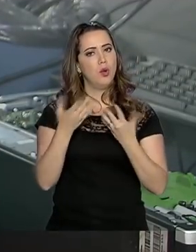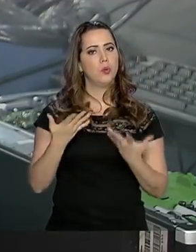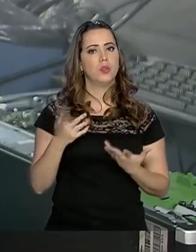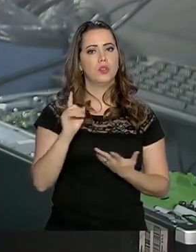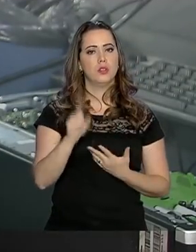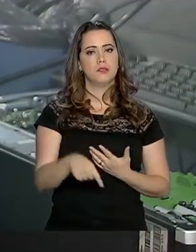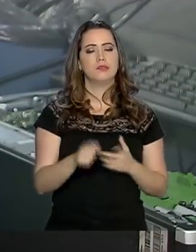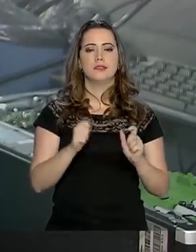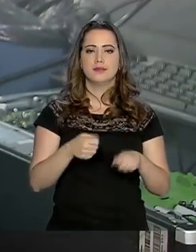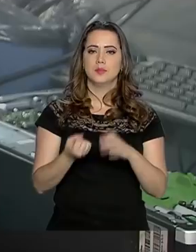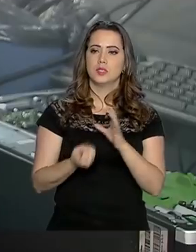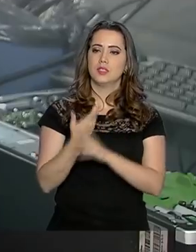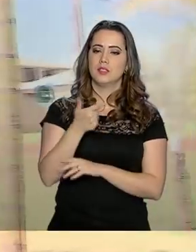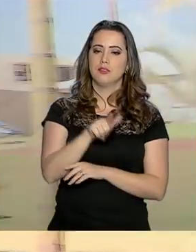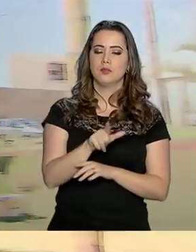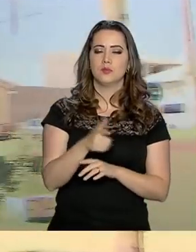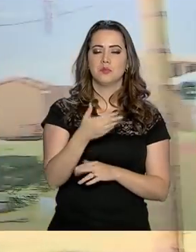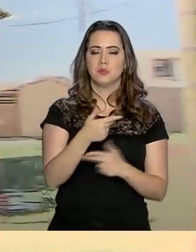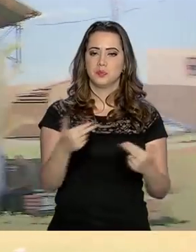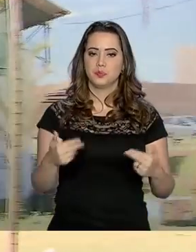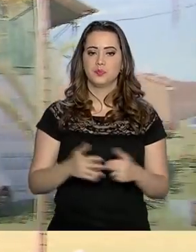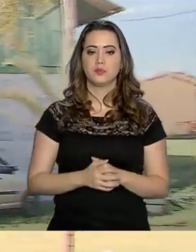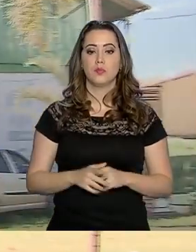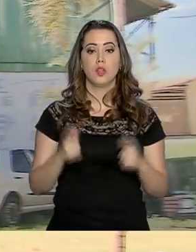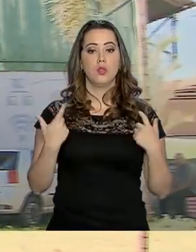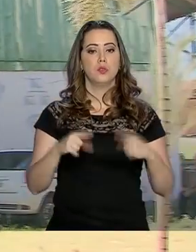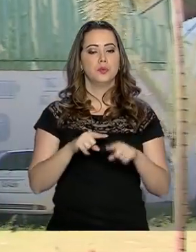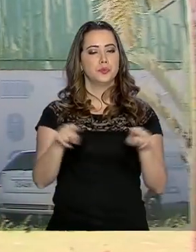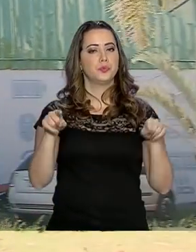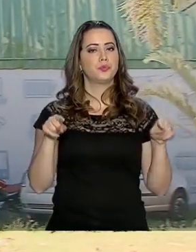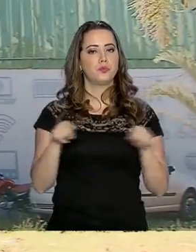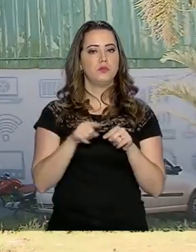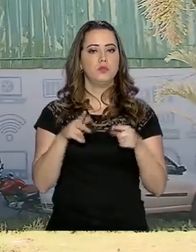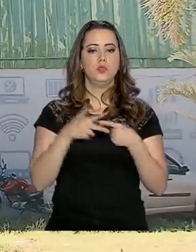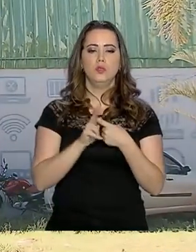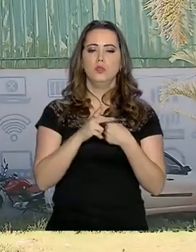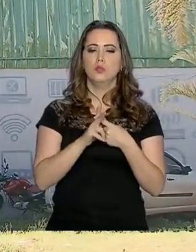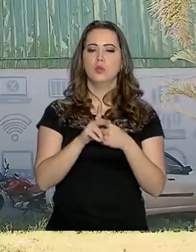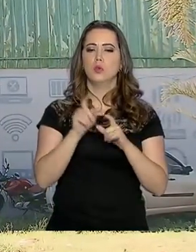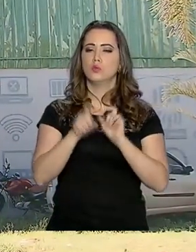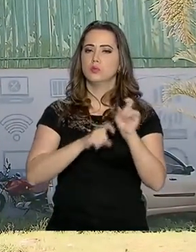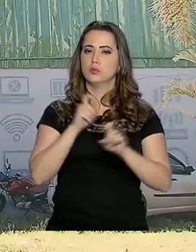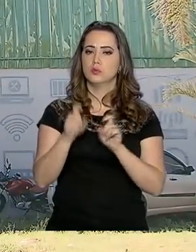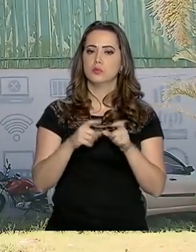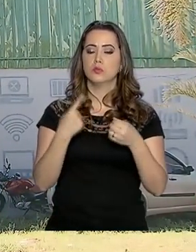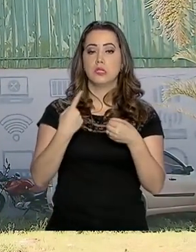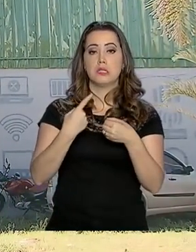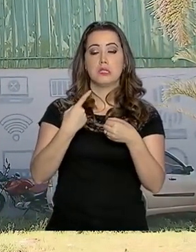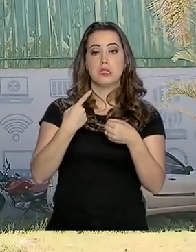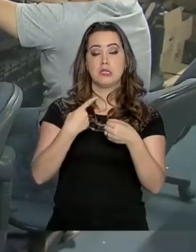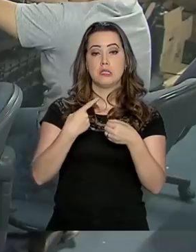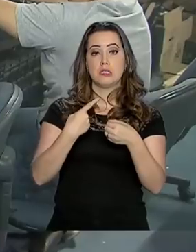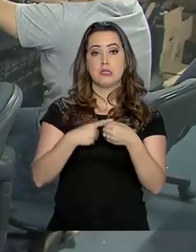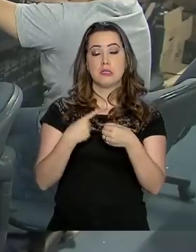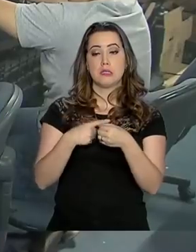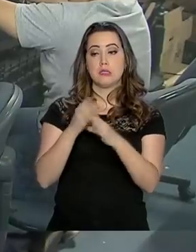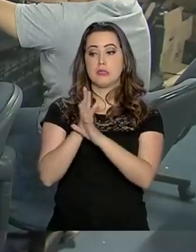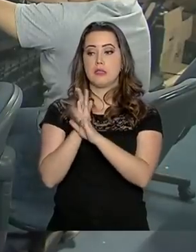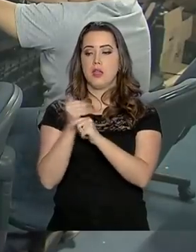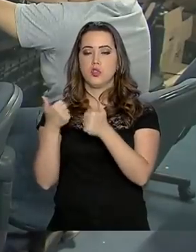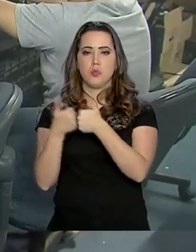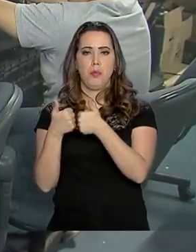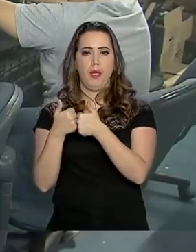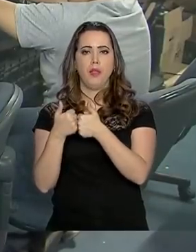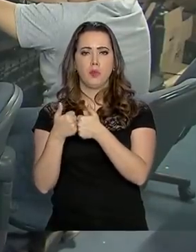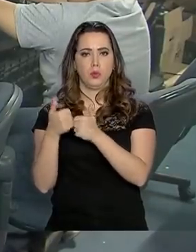criar outras coisas. É nesse centro de recondicionamento de computadores no município de Valparaíso de Goiás